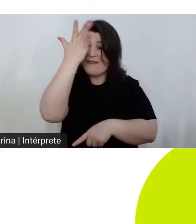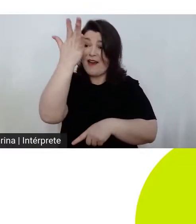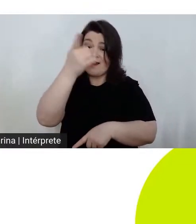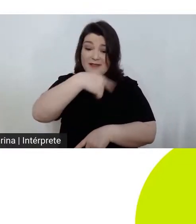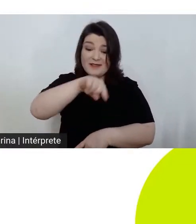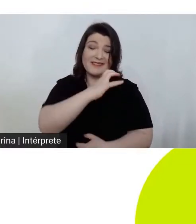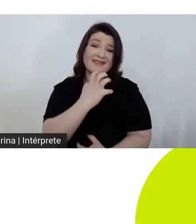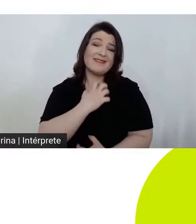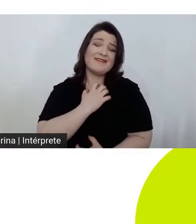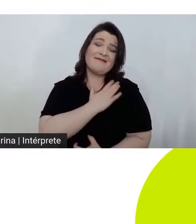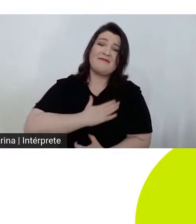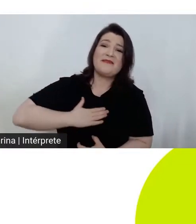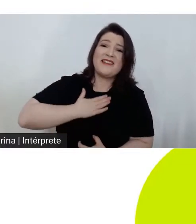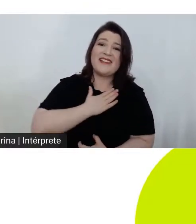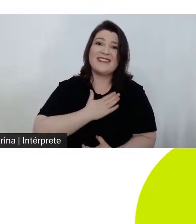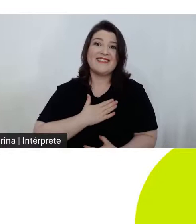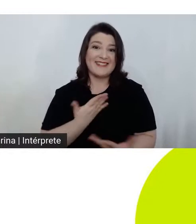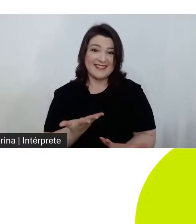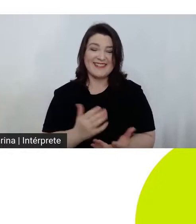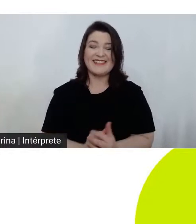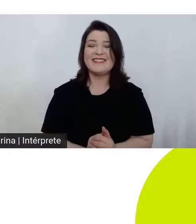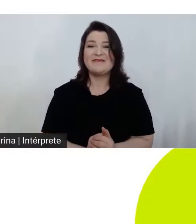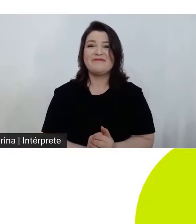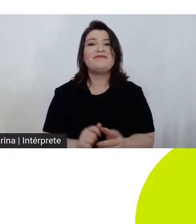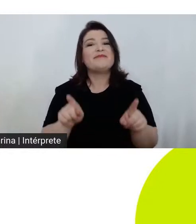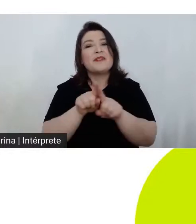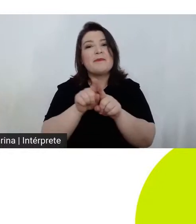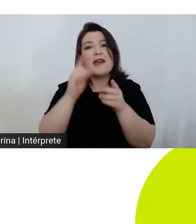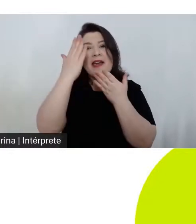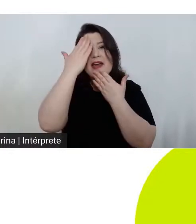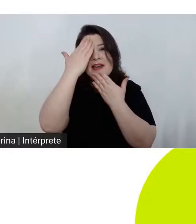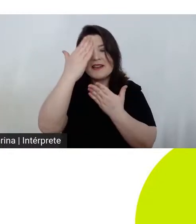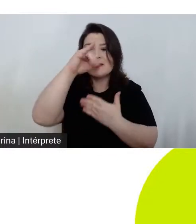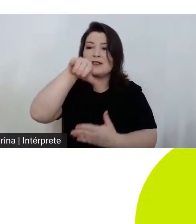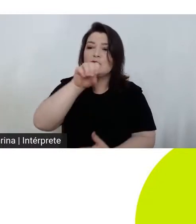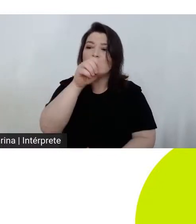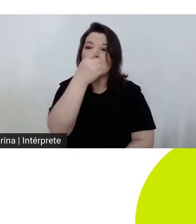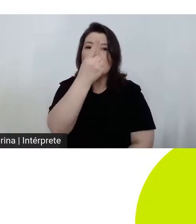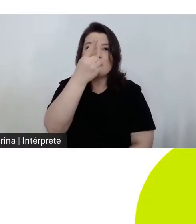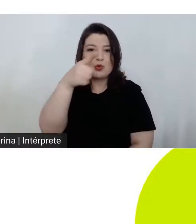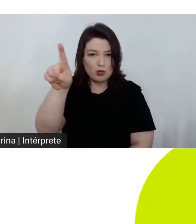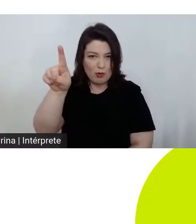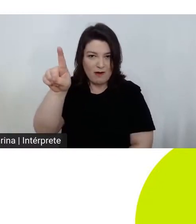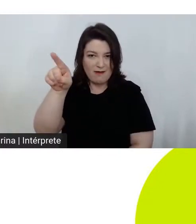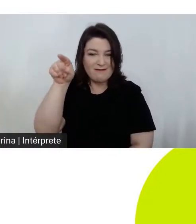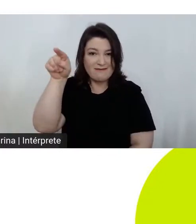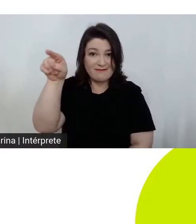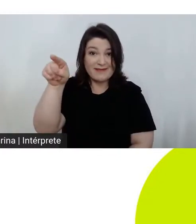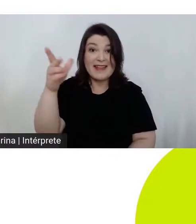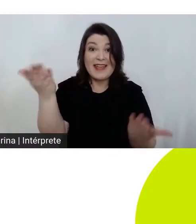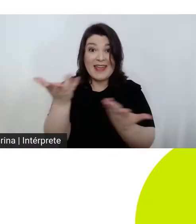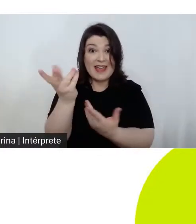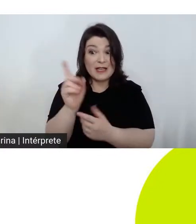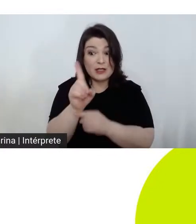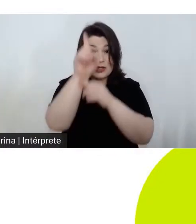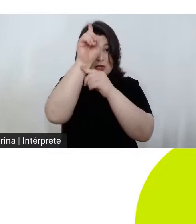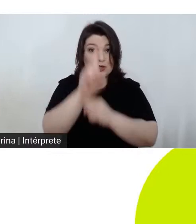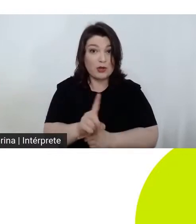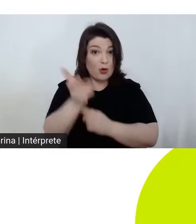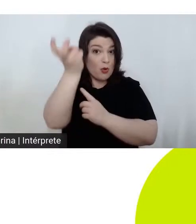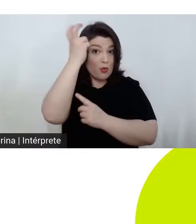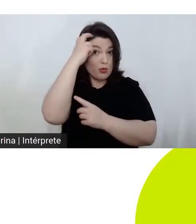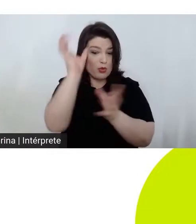boa vontade. Também quero agradecer o João Fraze, que é o atual diretor de Cultura e Comunidade,